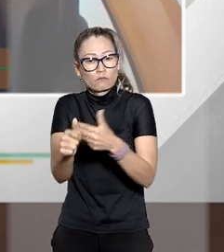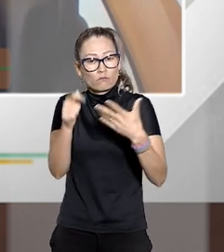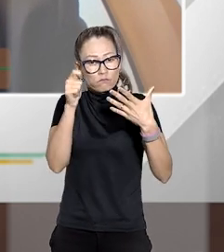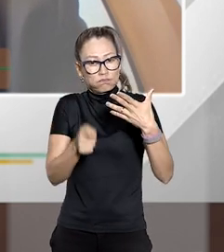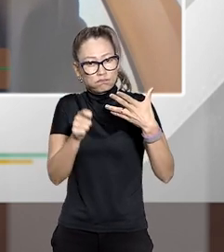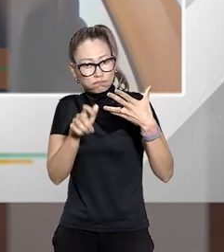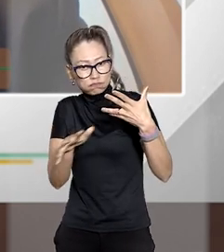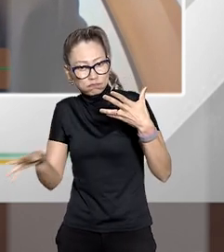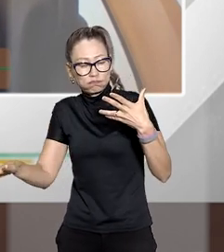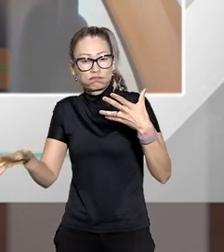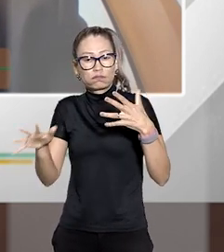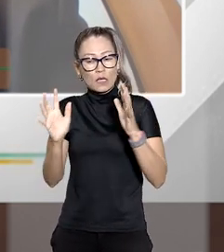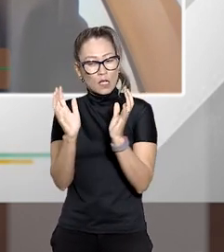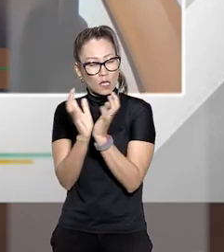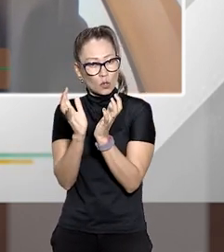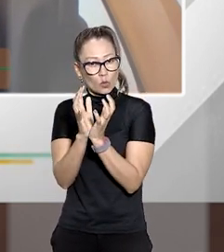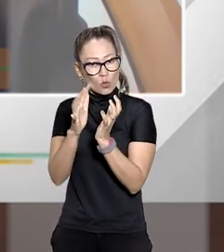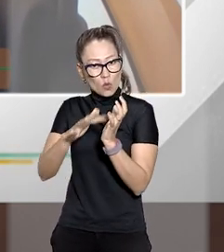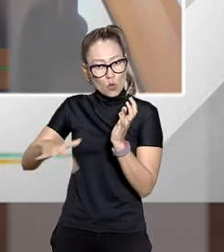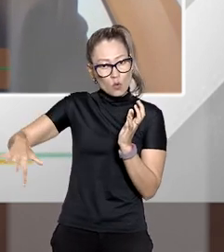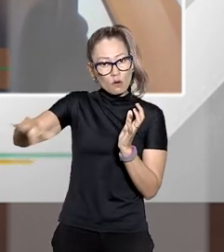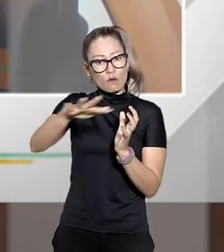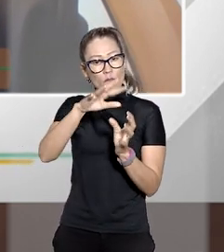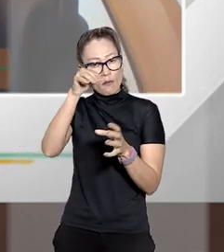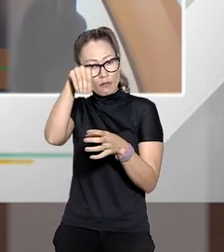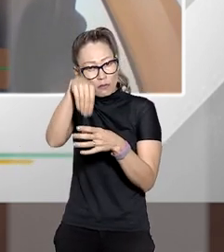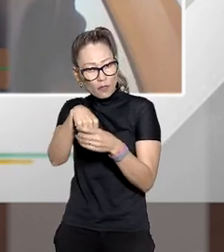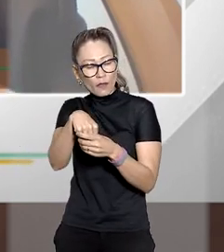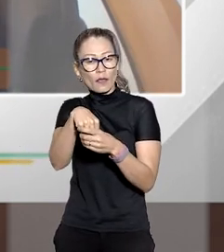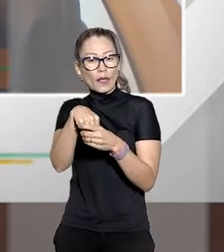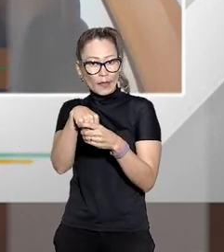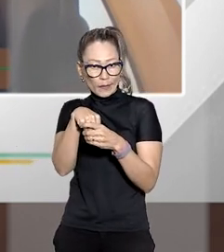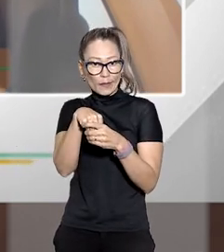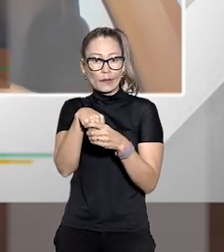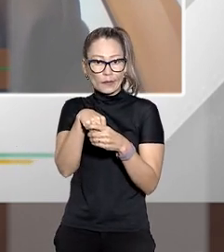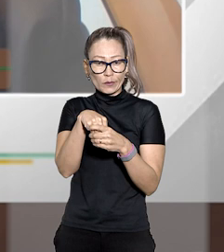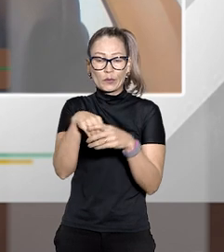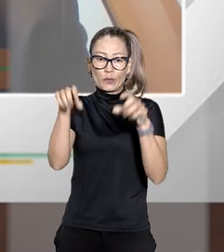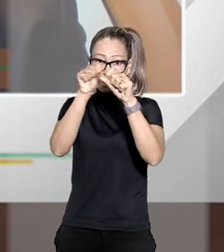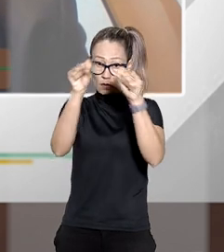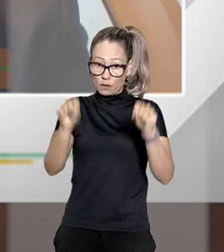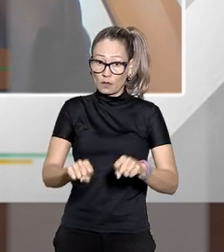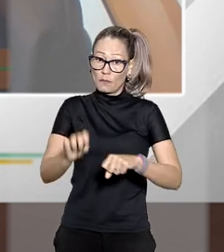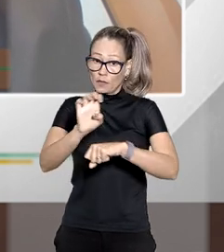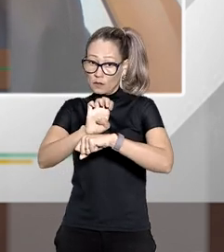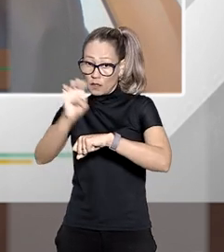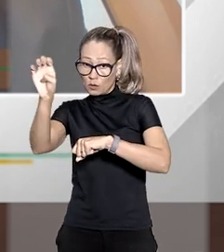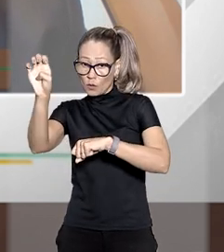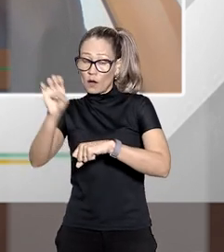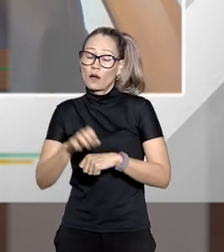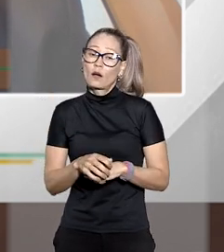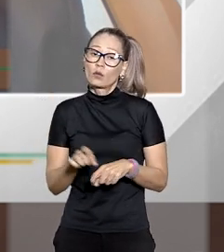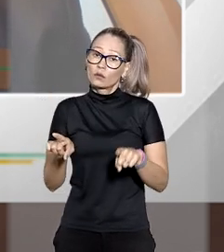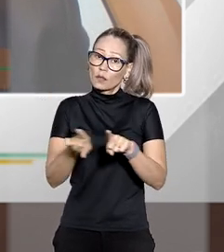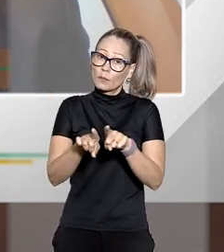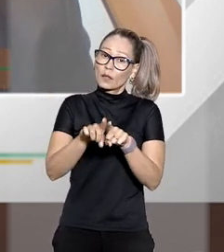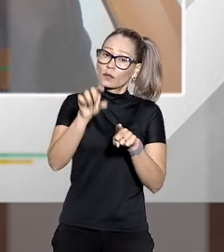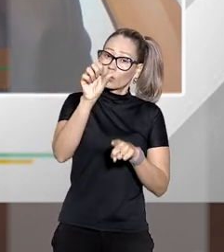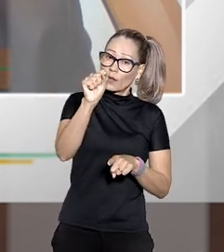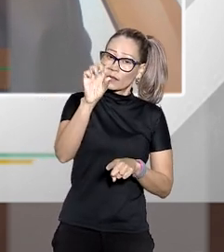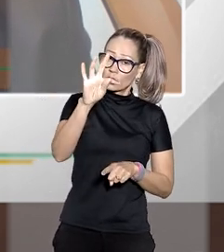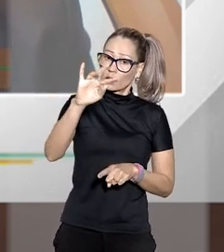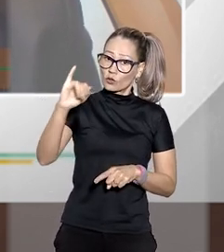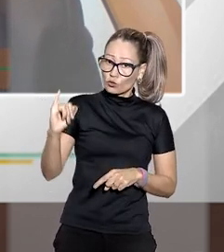via uma turma de uniformização dentro daquele próprio sistema estadual seja pelo